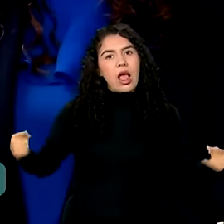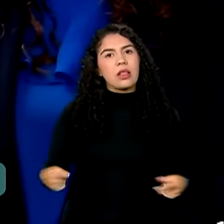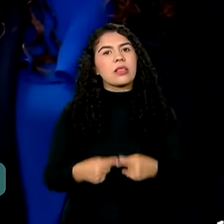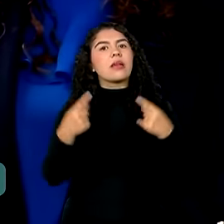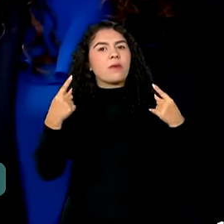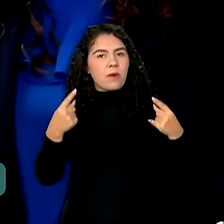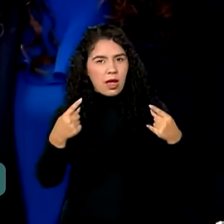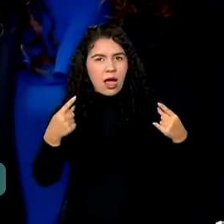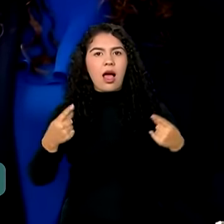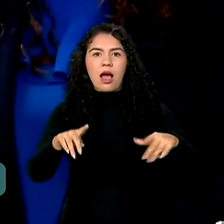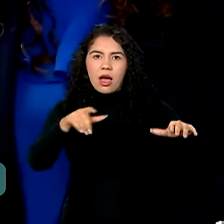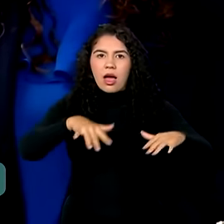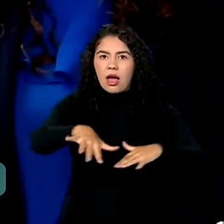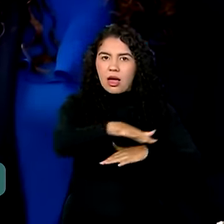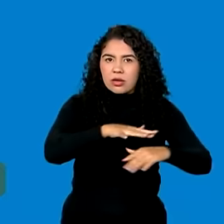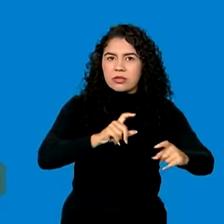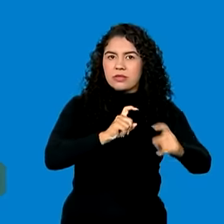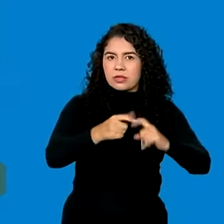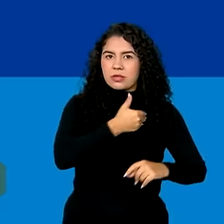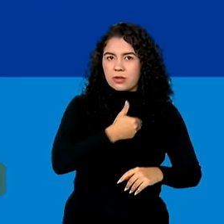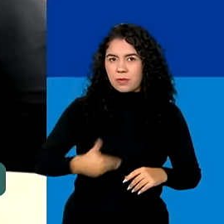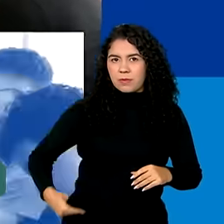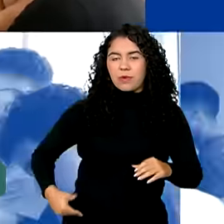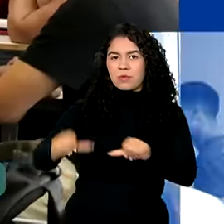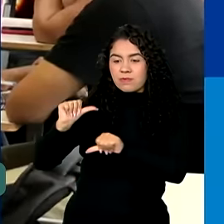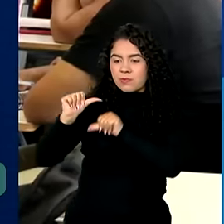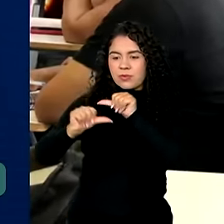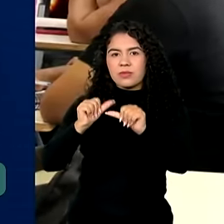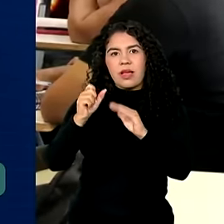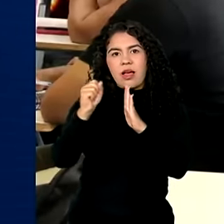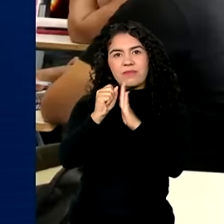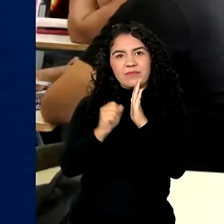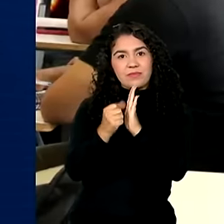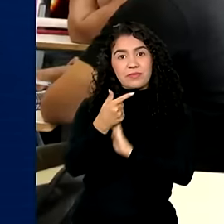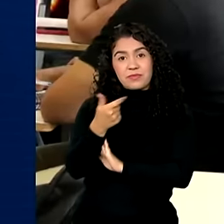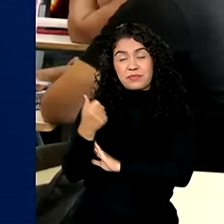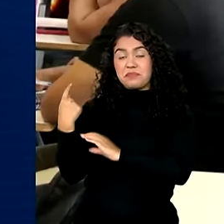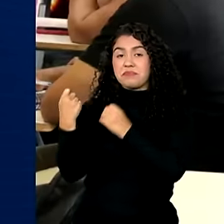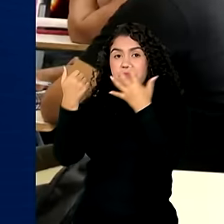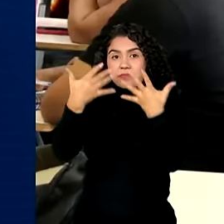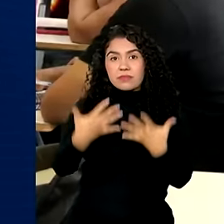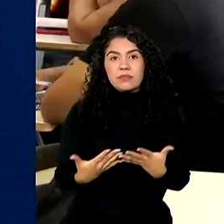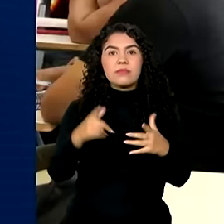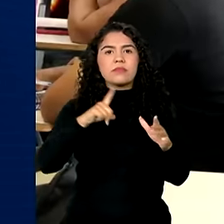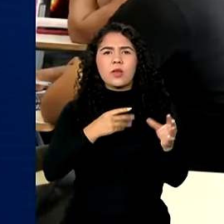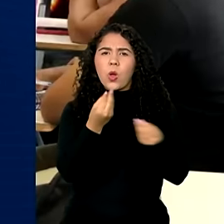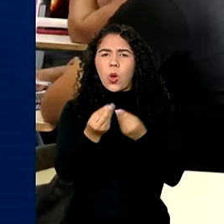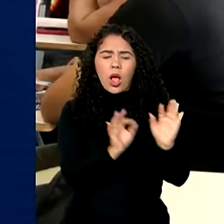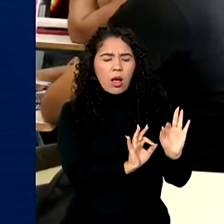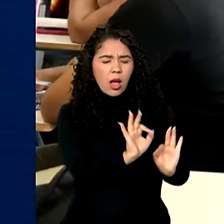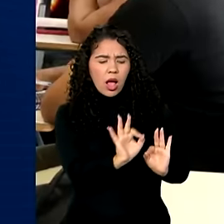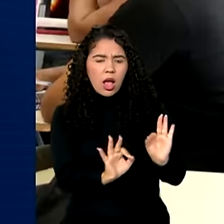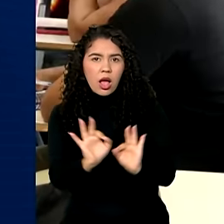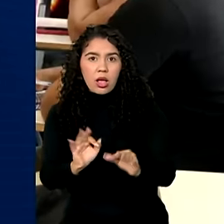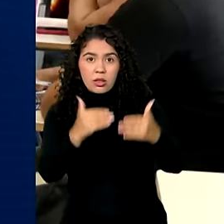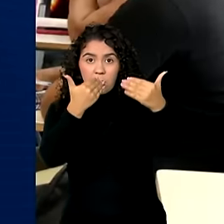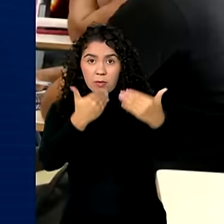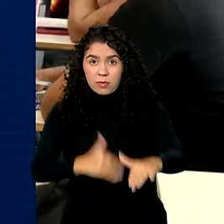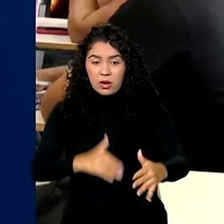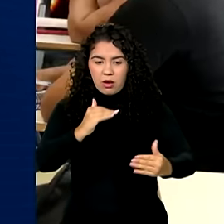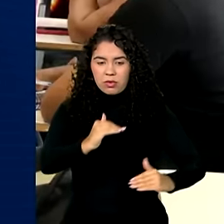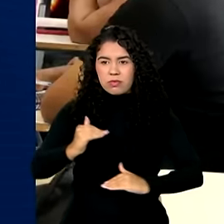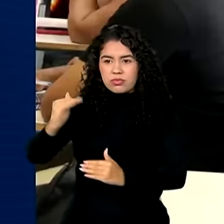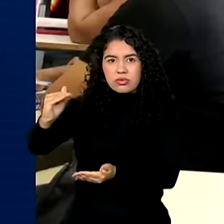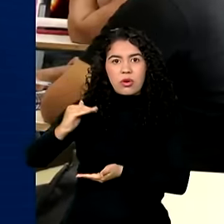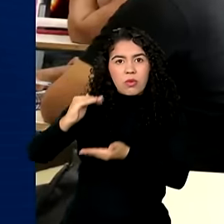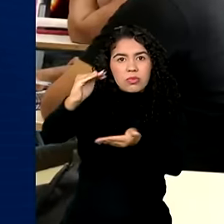pública ao século XXI. Toda a logística para a entrega das provas ficou por conta dos Correios, com